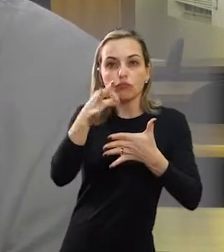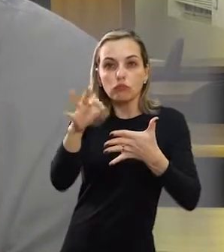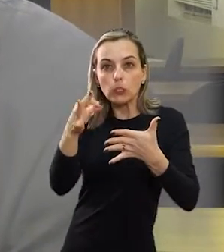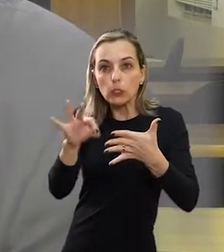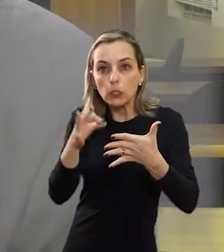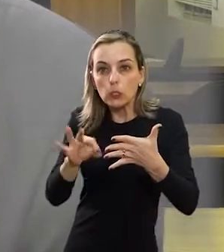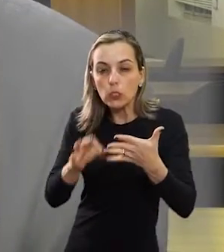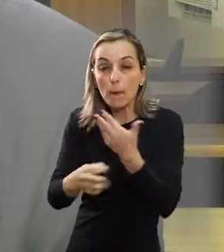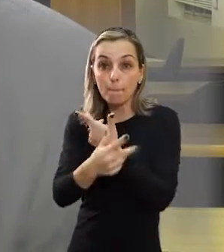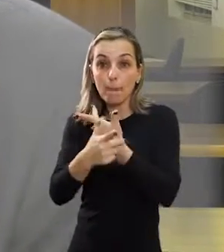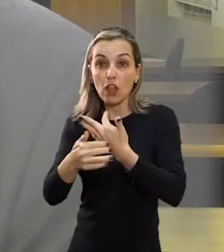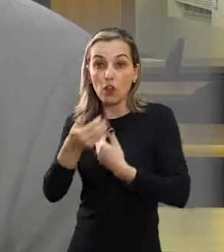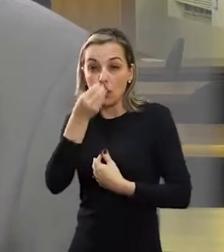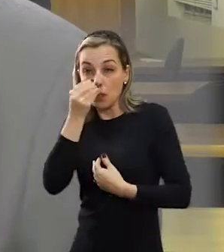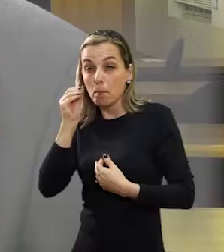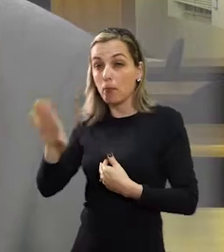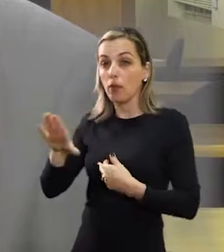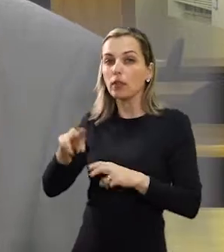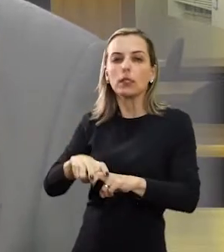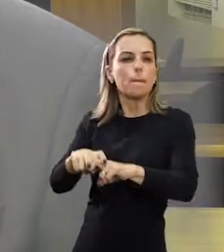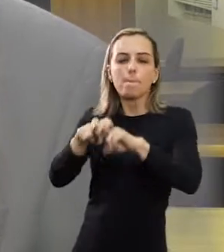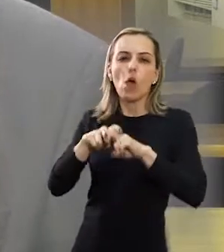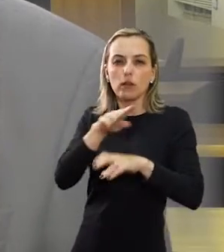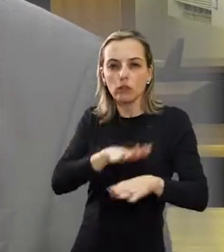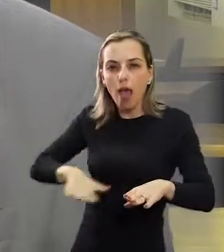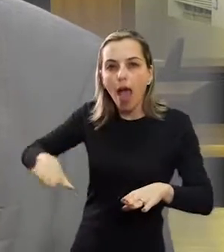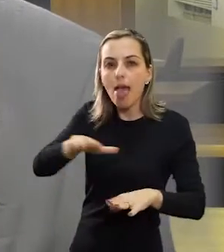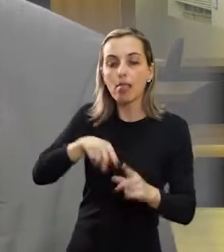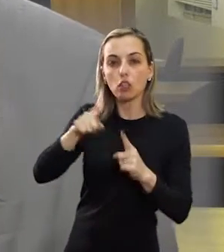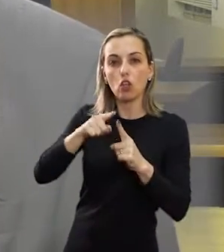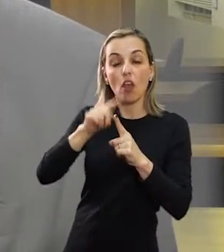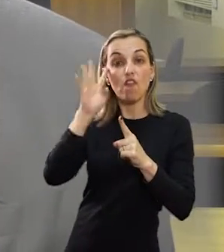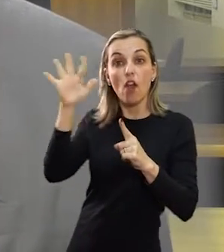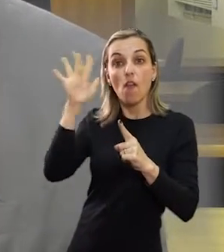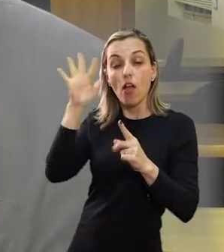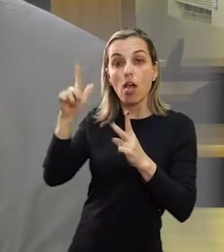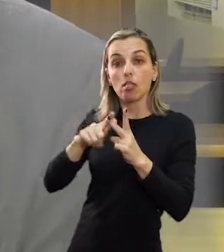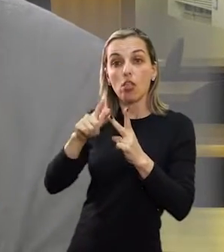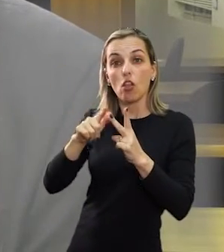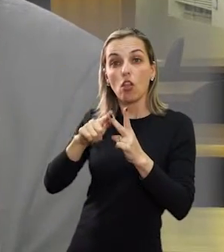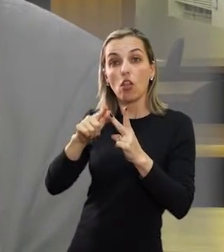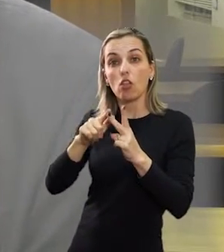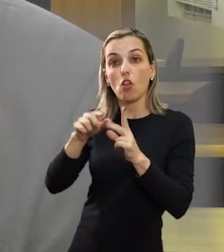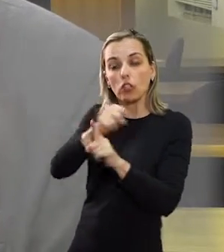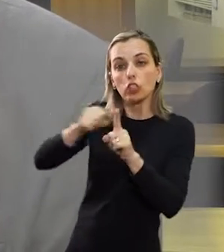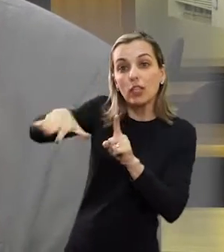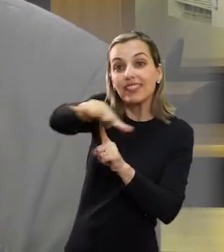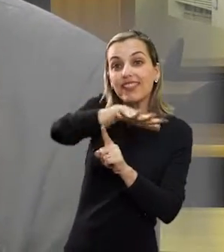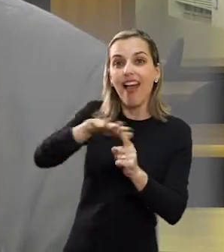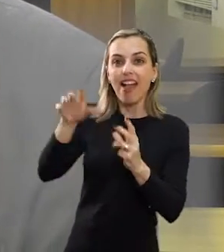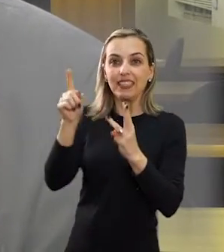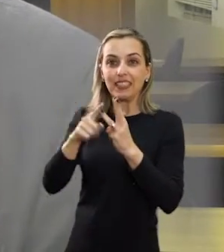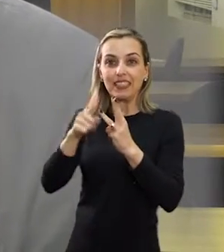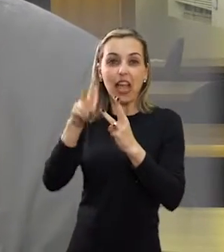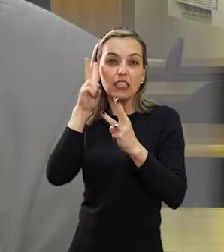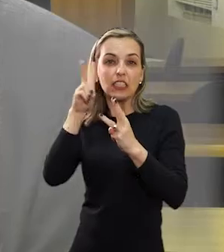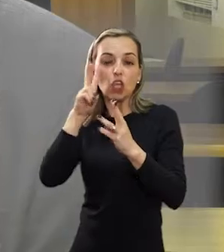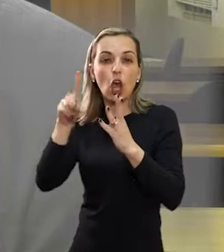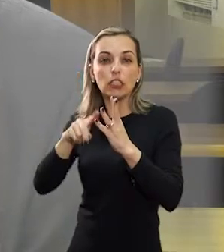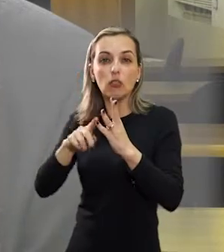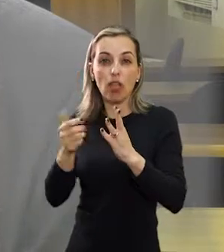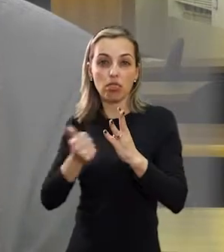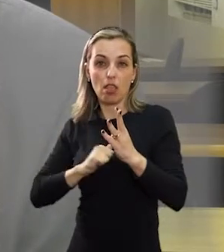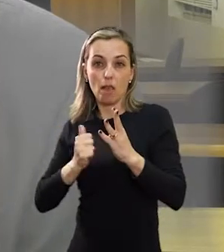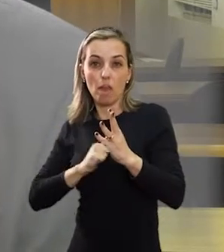realidade social. Os conflitos na base, a causa dos conflitos. Então ela fica muito distante da filosofia, da sociologia, da